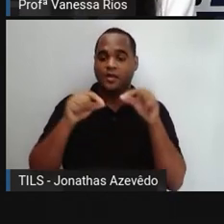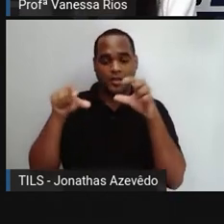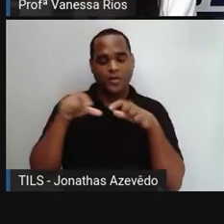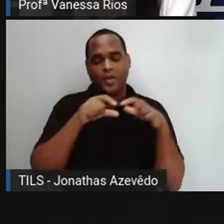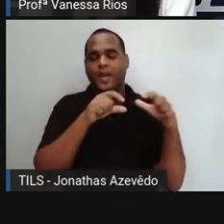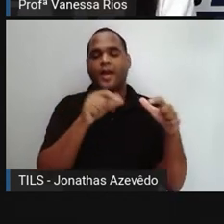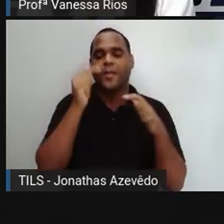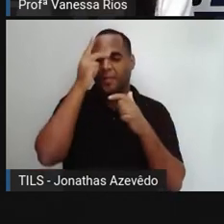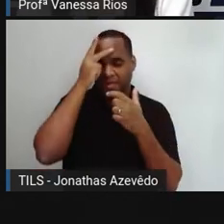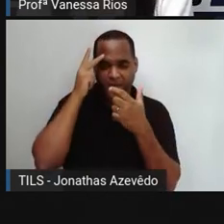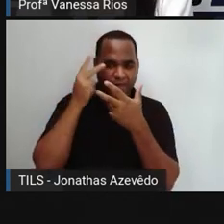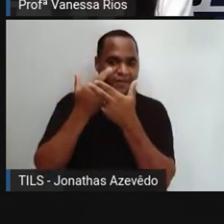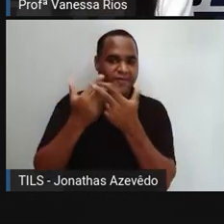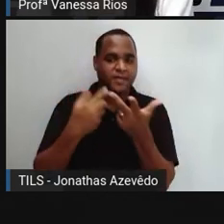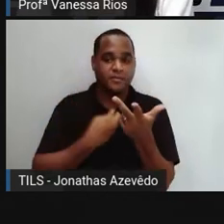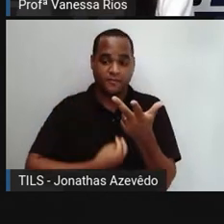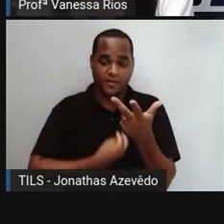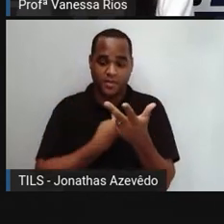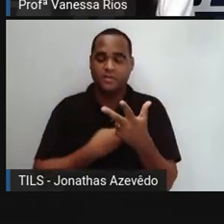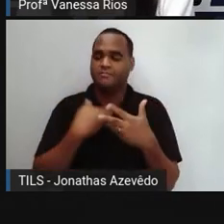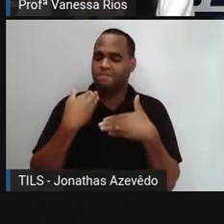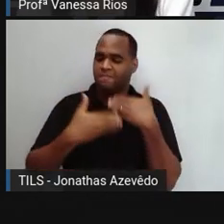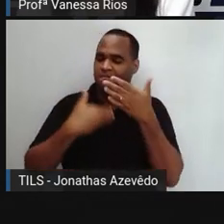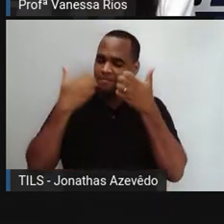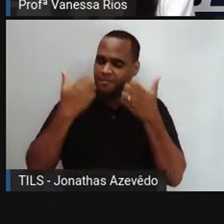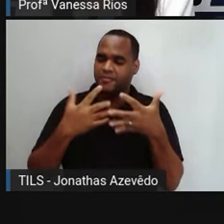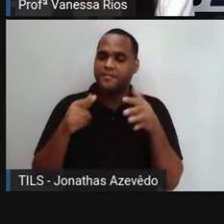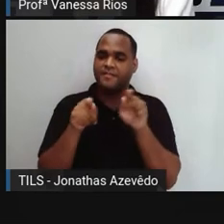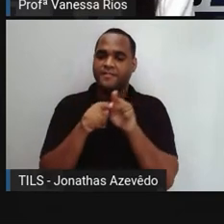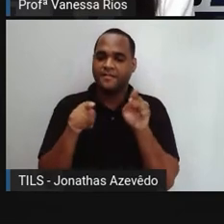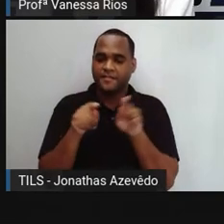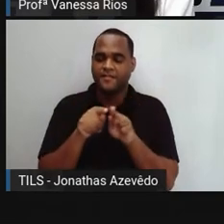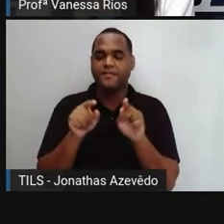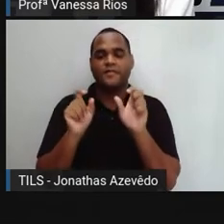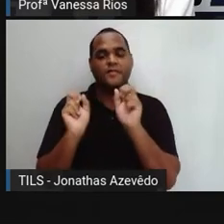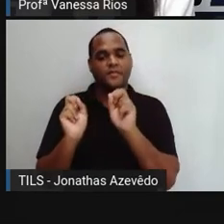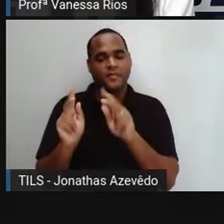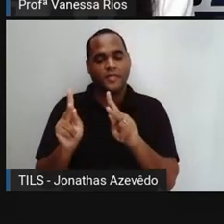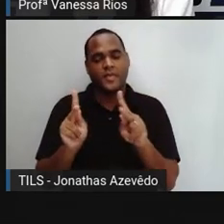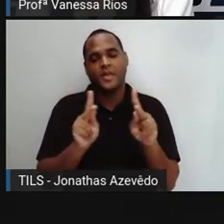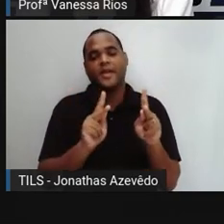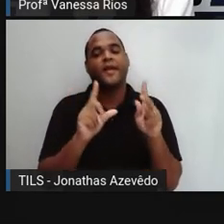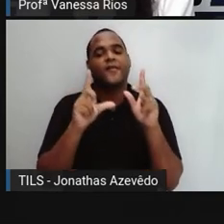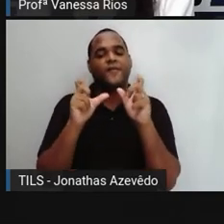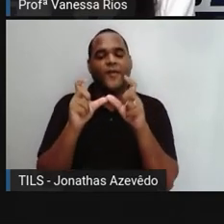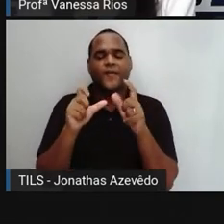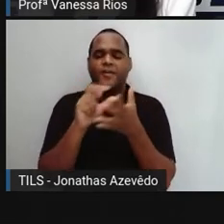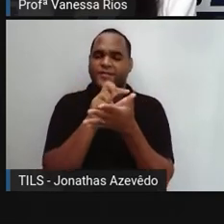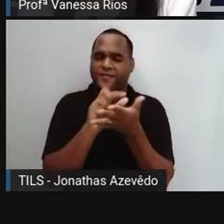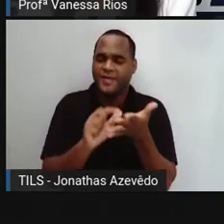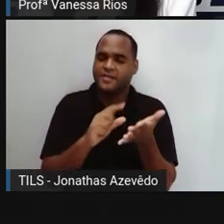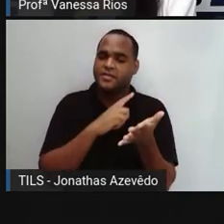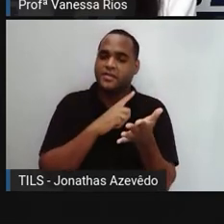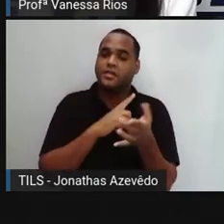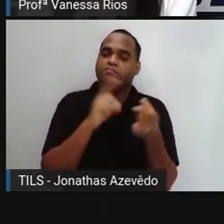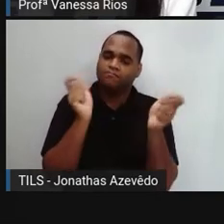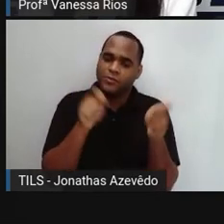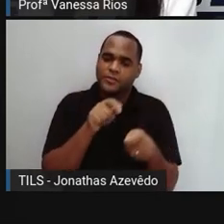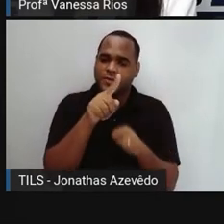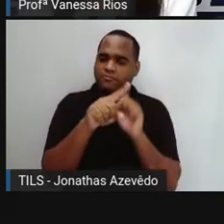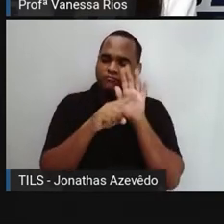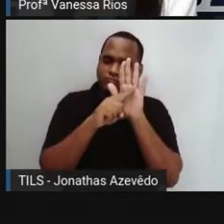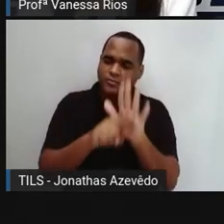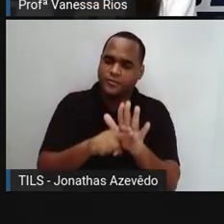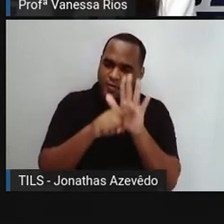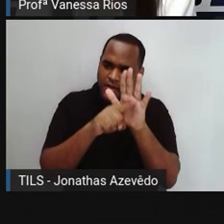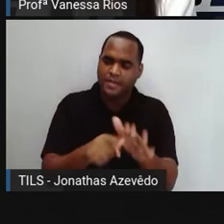que nunca mais existirão. Então, os registros através das fotografias vão ajudar para